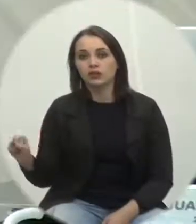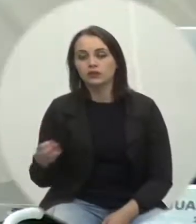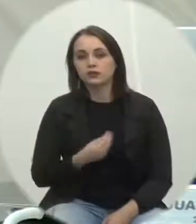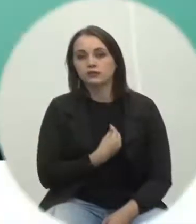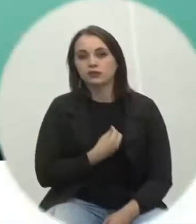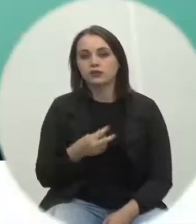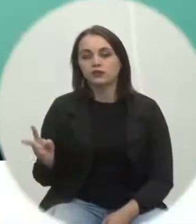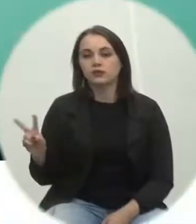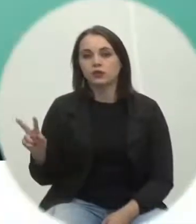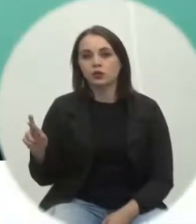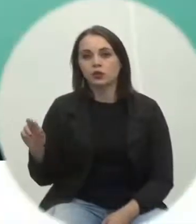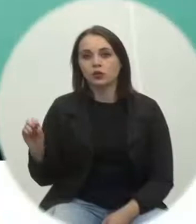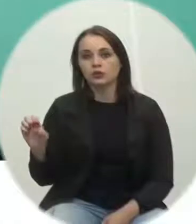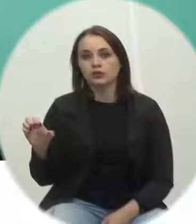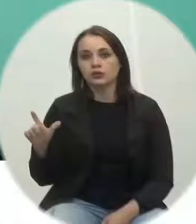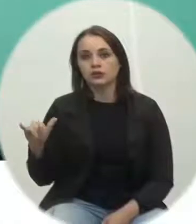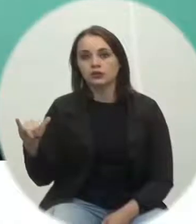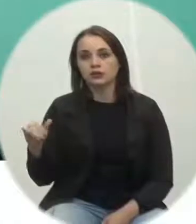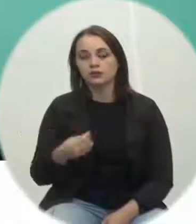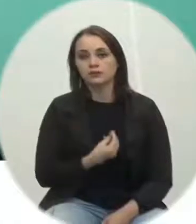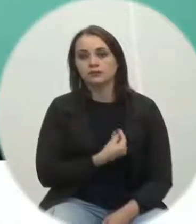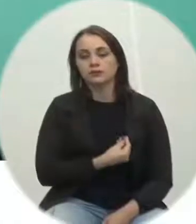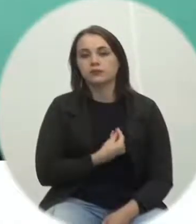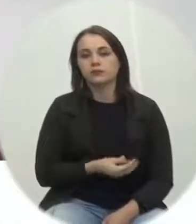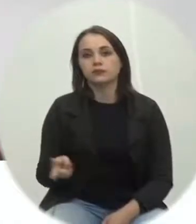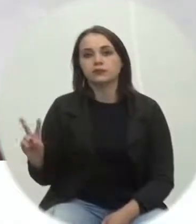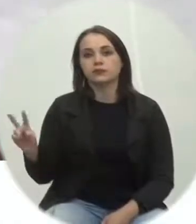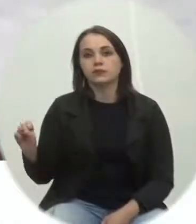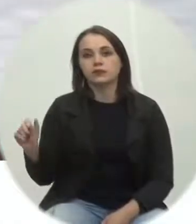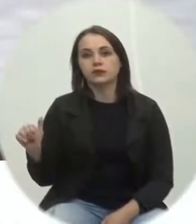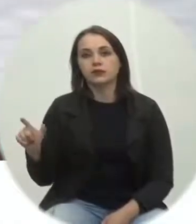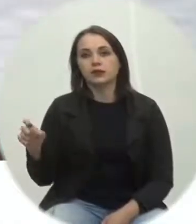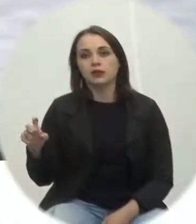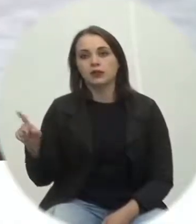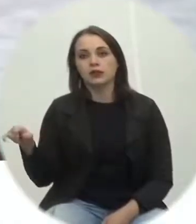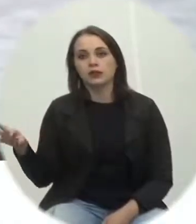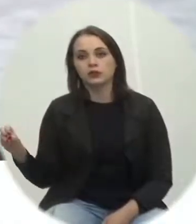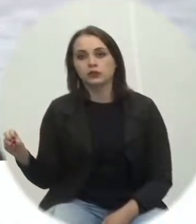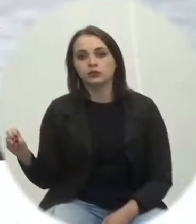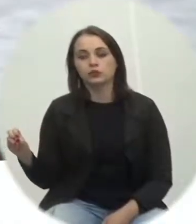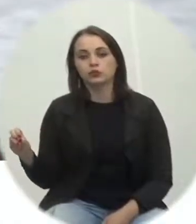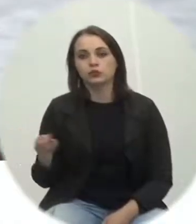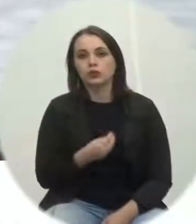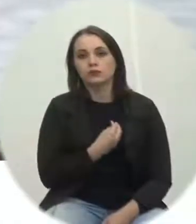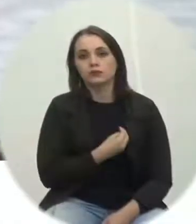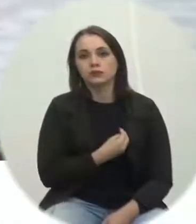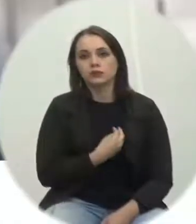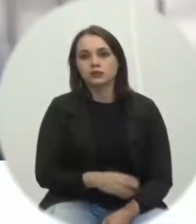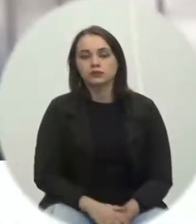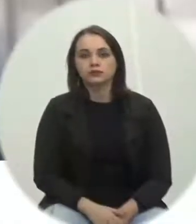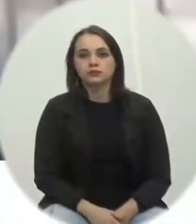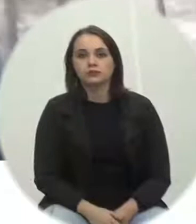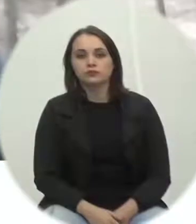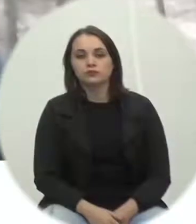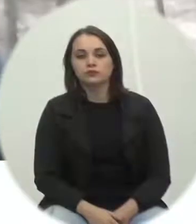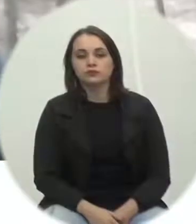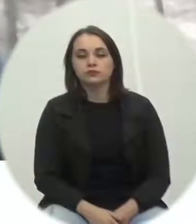vereadora Roseli de Luca presente presente vereador Salésio Lima presente presente